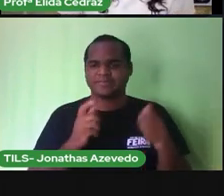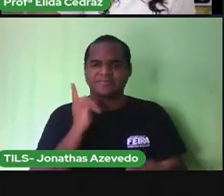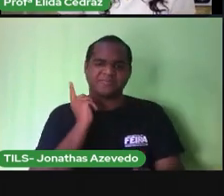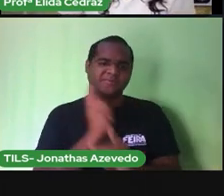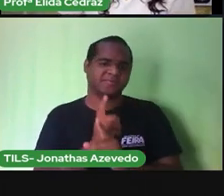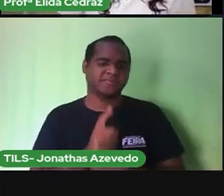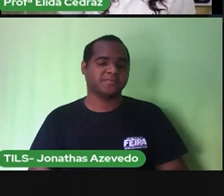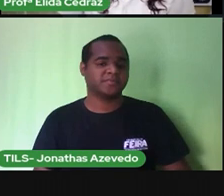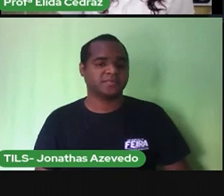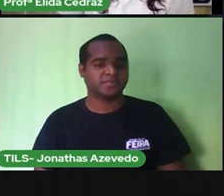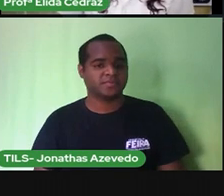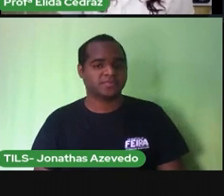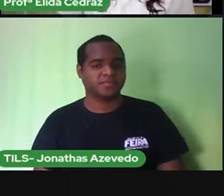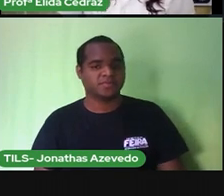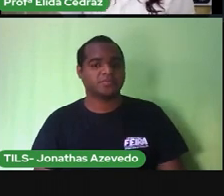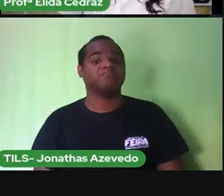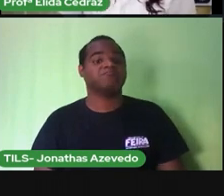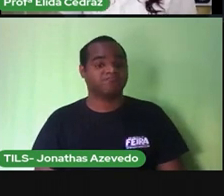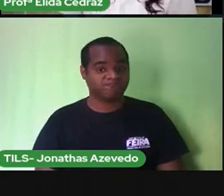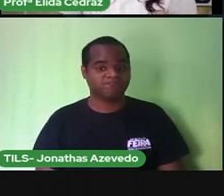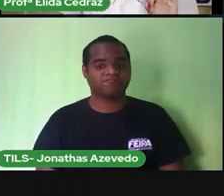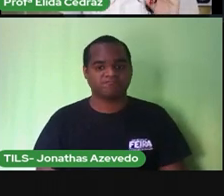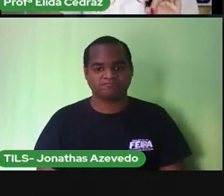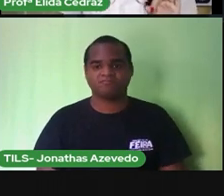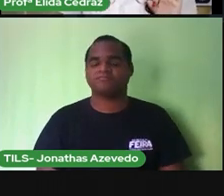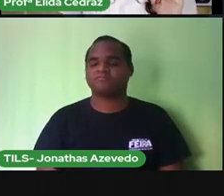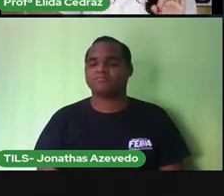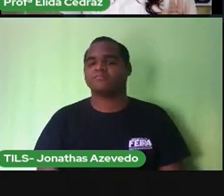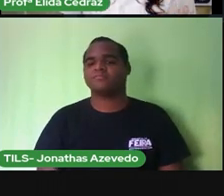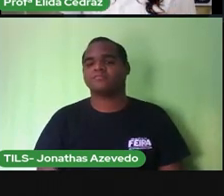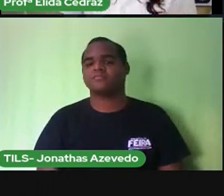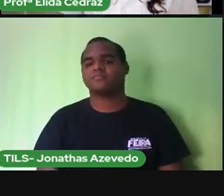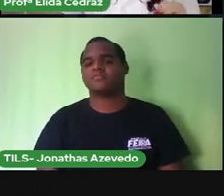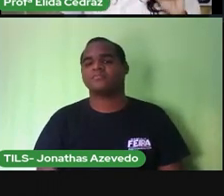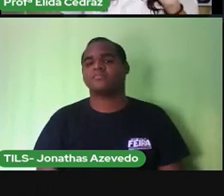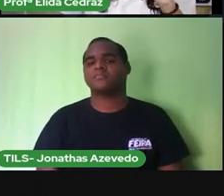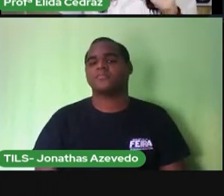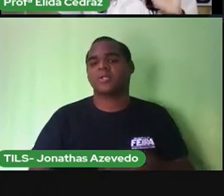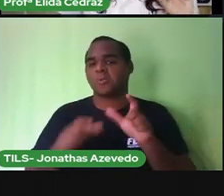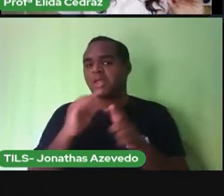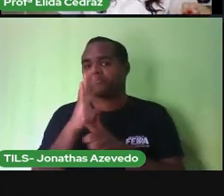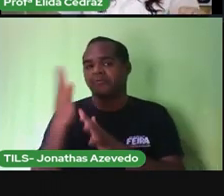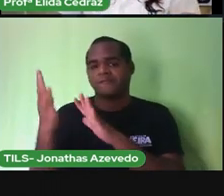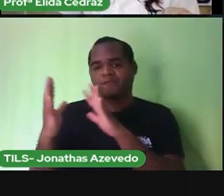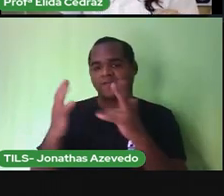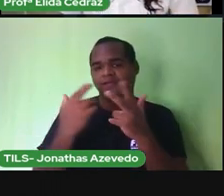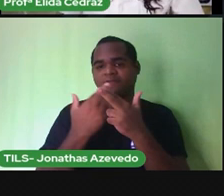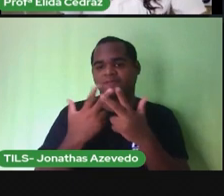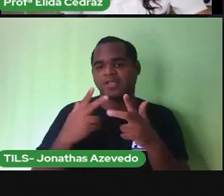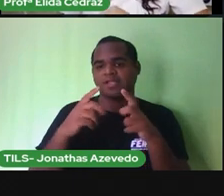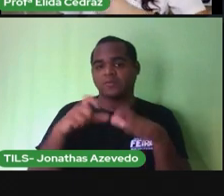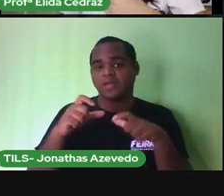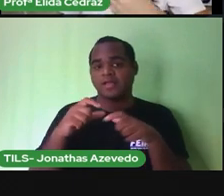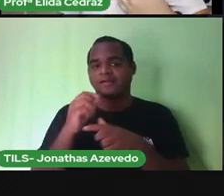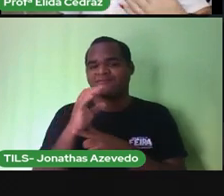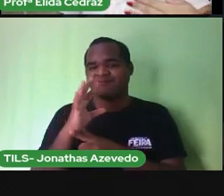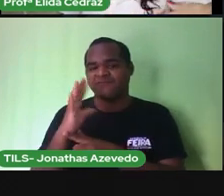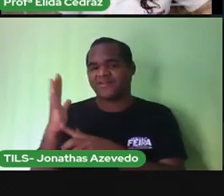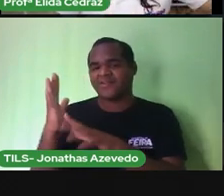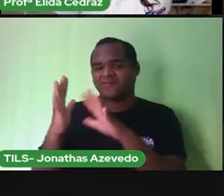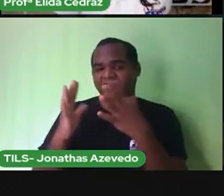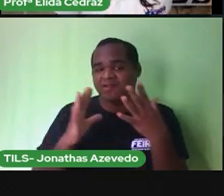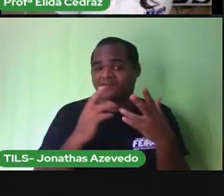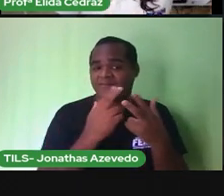chega está assim dos parques e dos jardins as pessoas